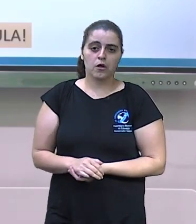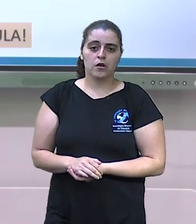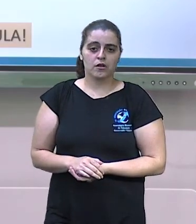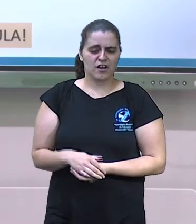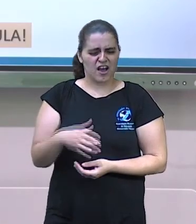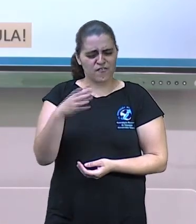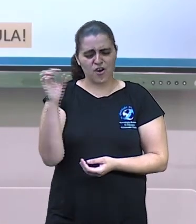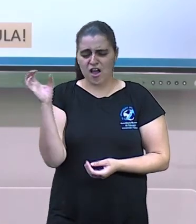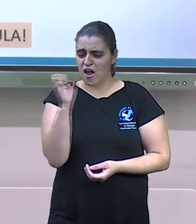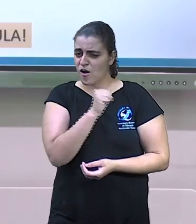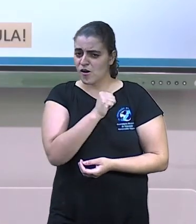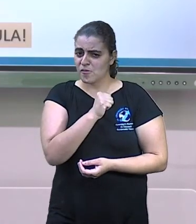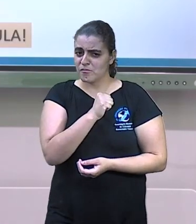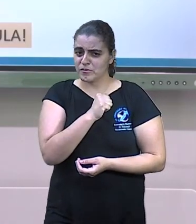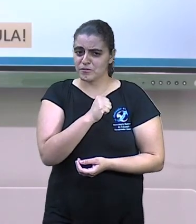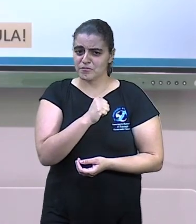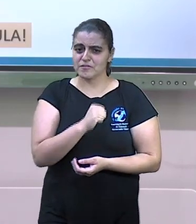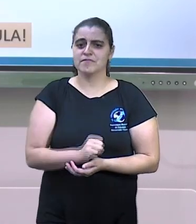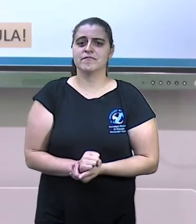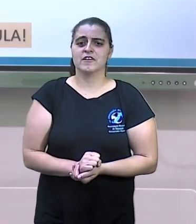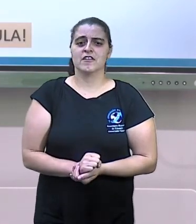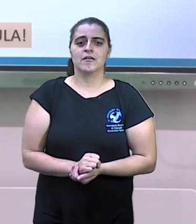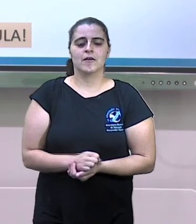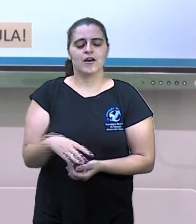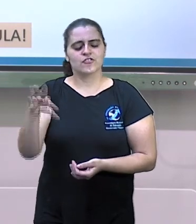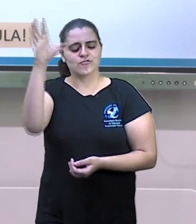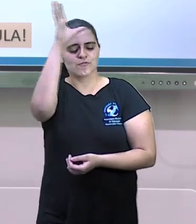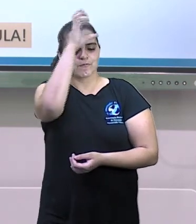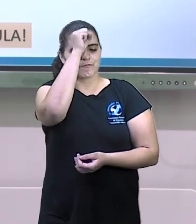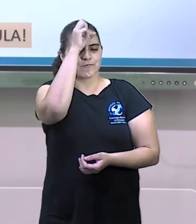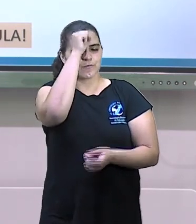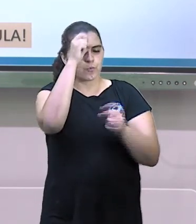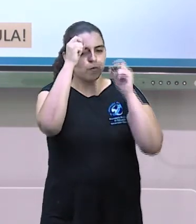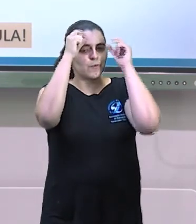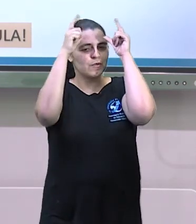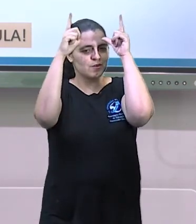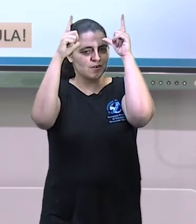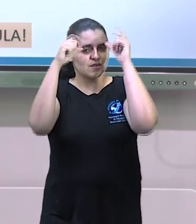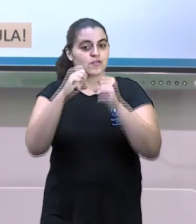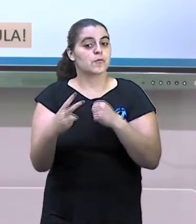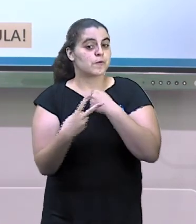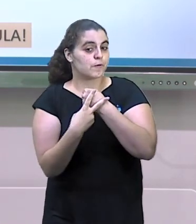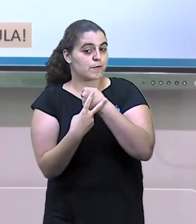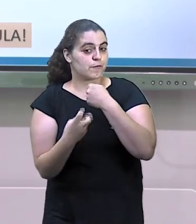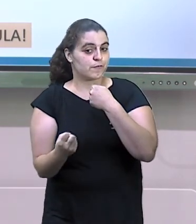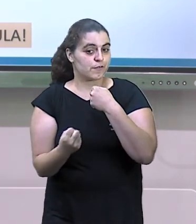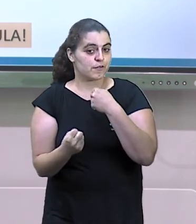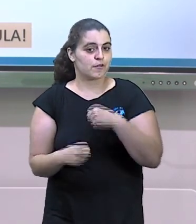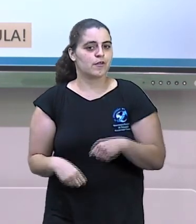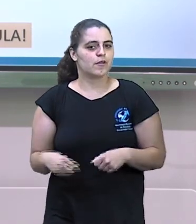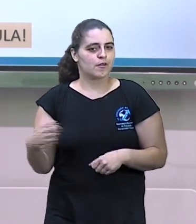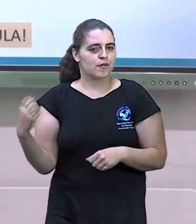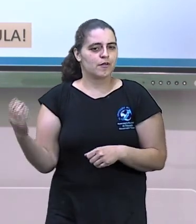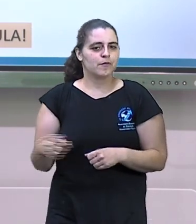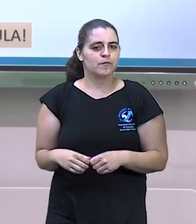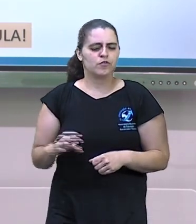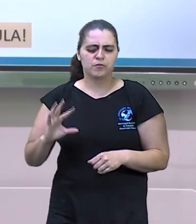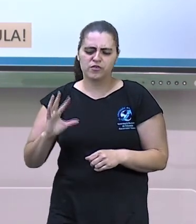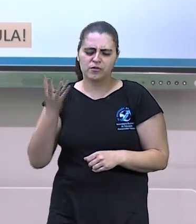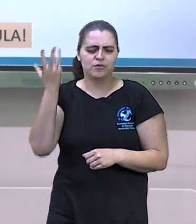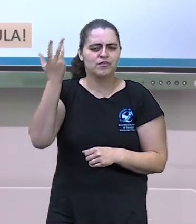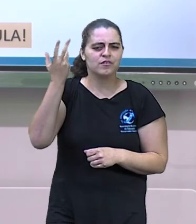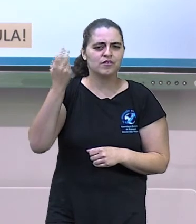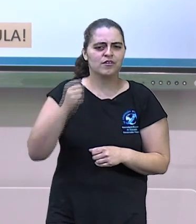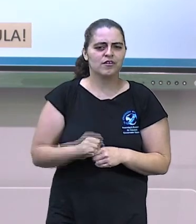Passou rapidinho a nossa aula, né? Nós aprendemos hoje um pouquinho mais sobre os verbos que trazem ação,